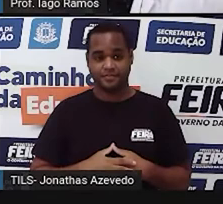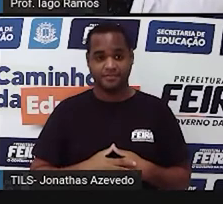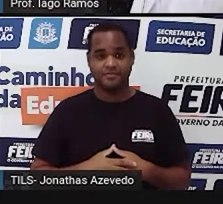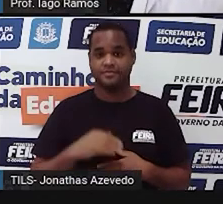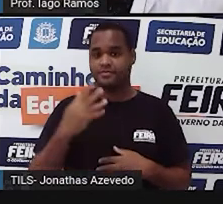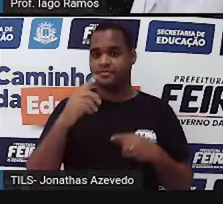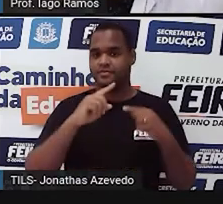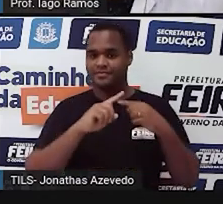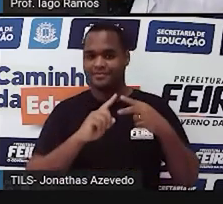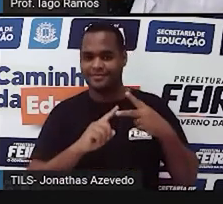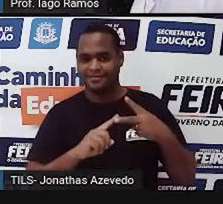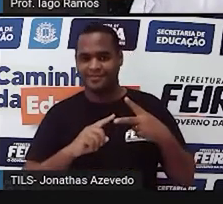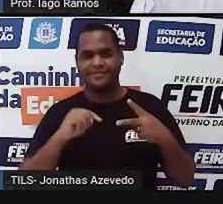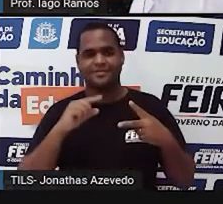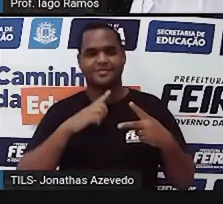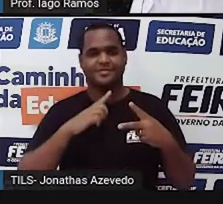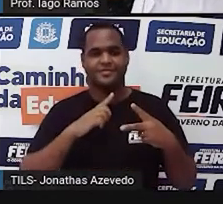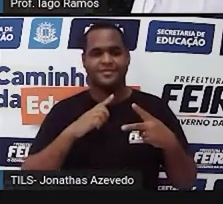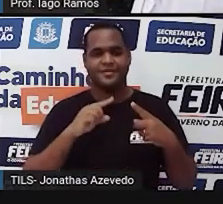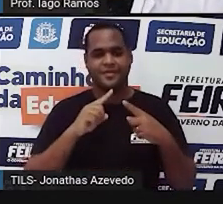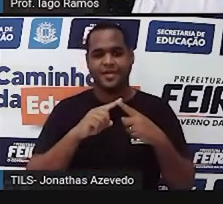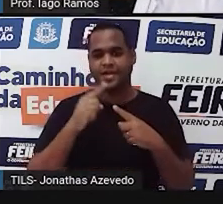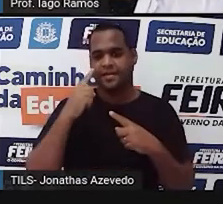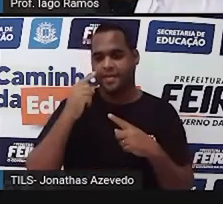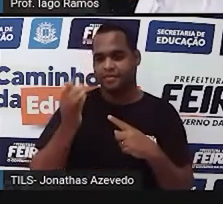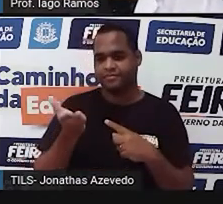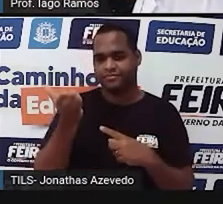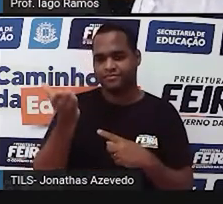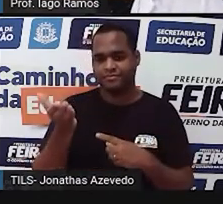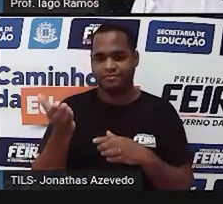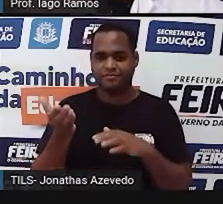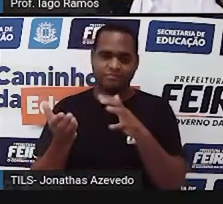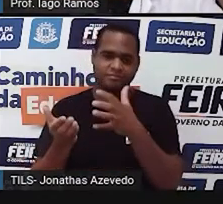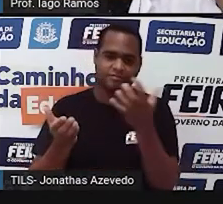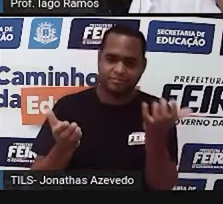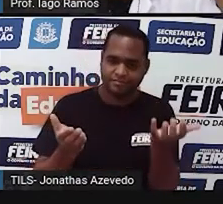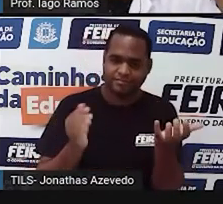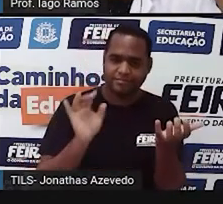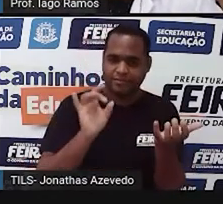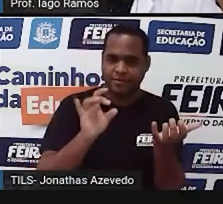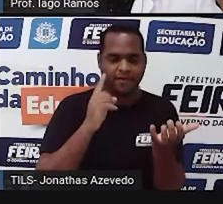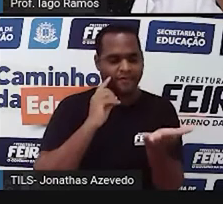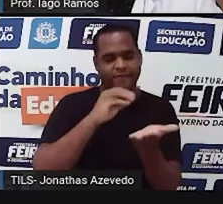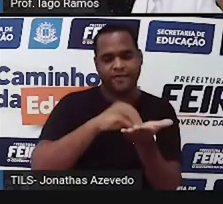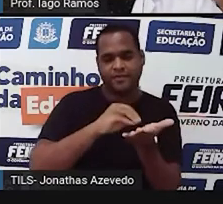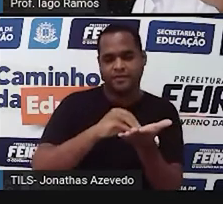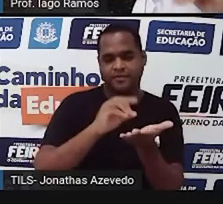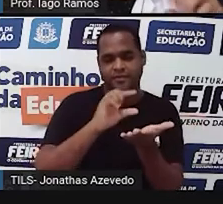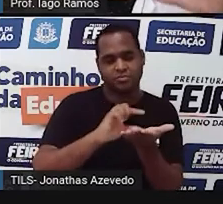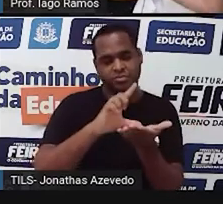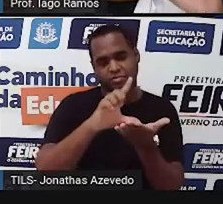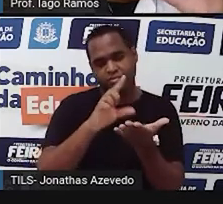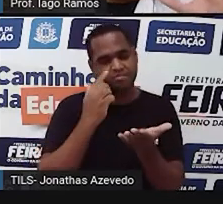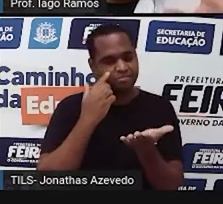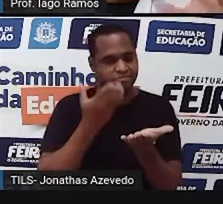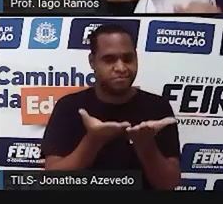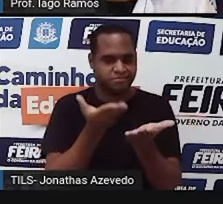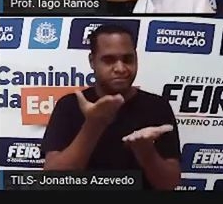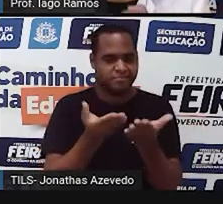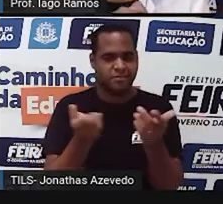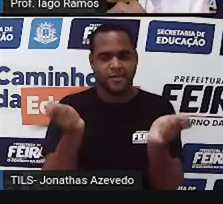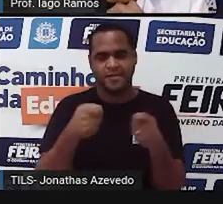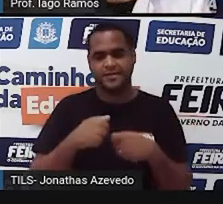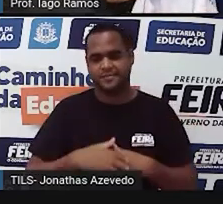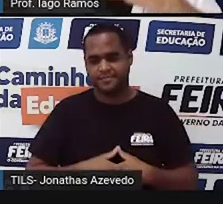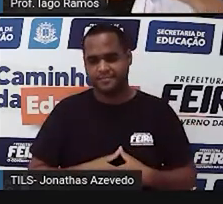né? É colocado um objeto em um prato, o outro prato sobe espaço para você medir alguma coisa. Vou